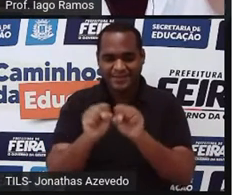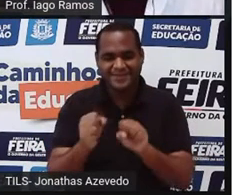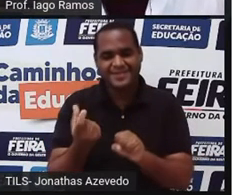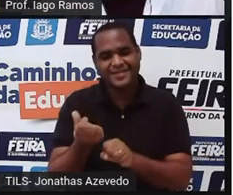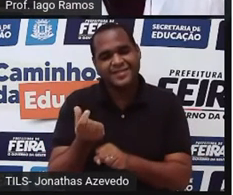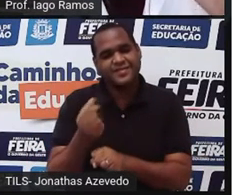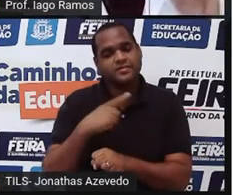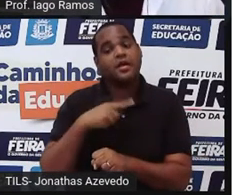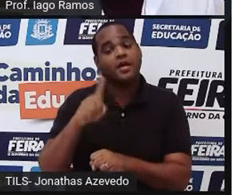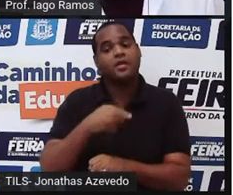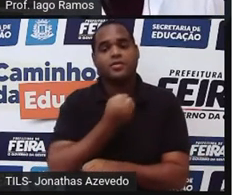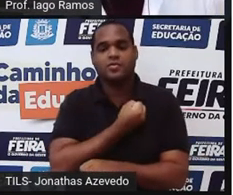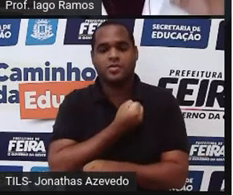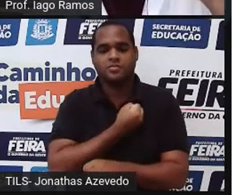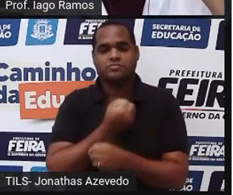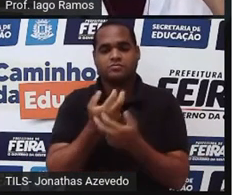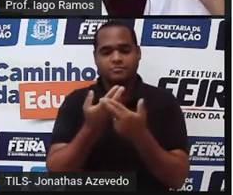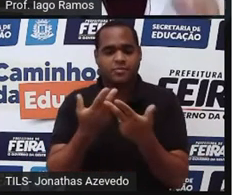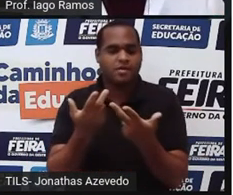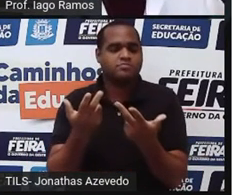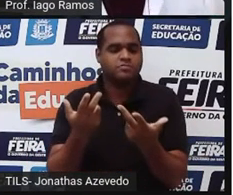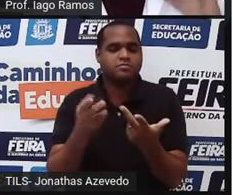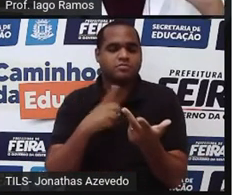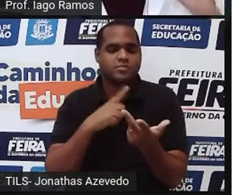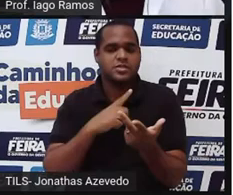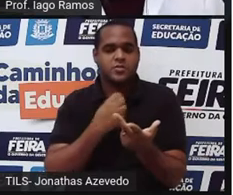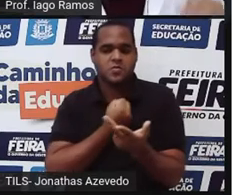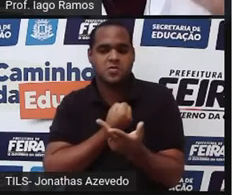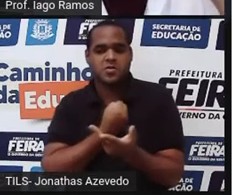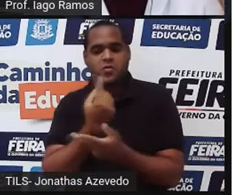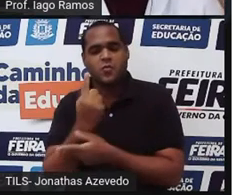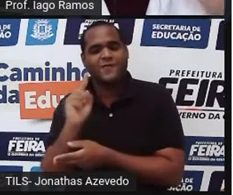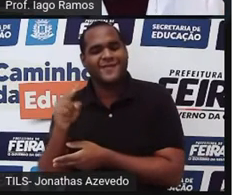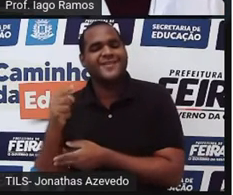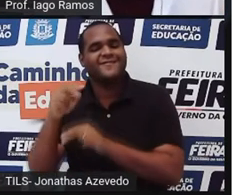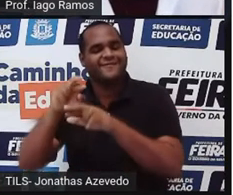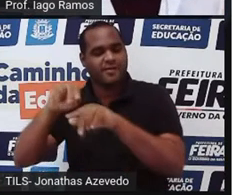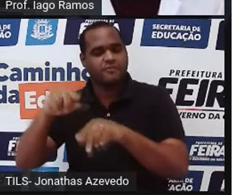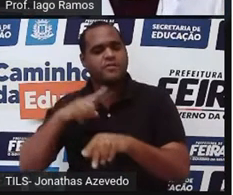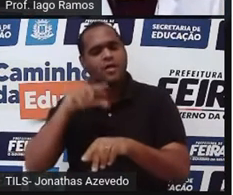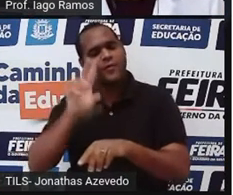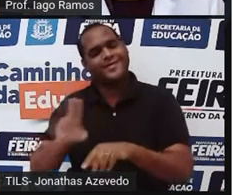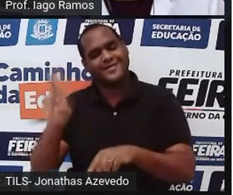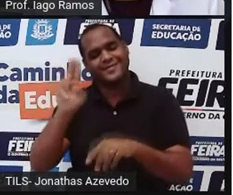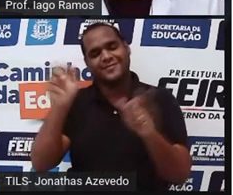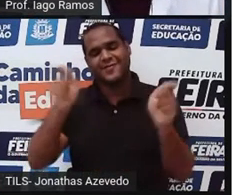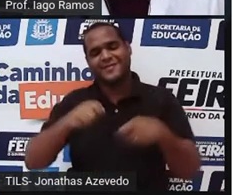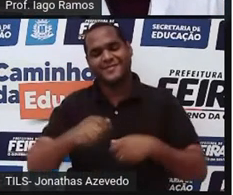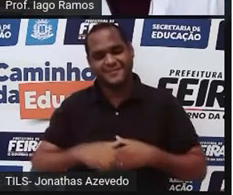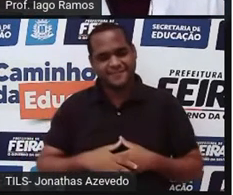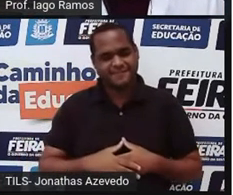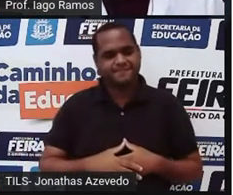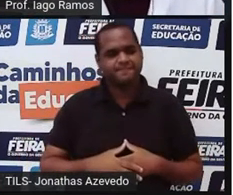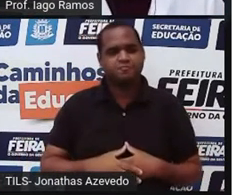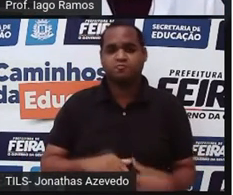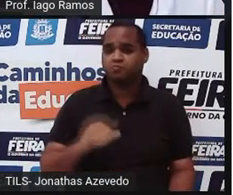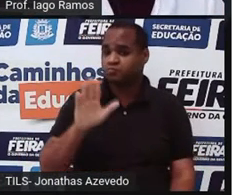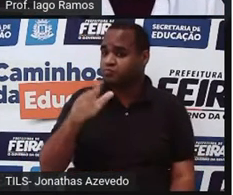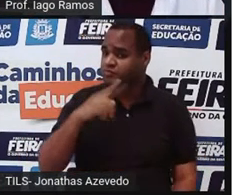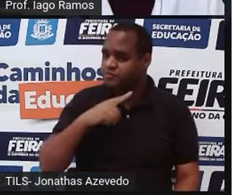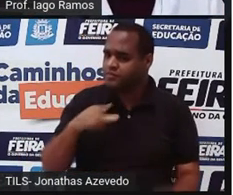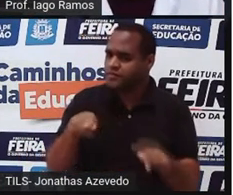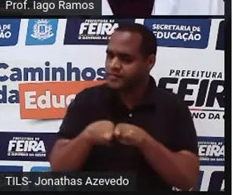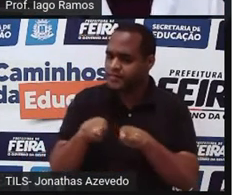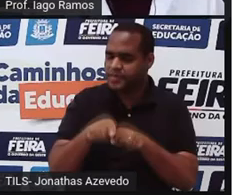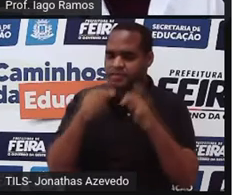os números racionais são os utilizados, certo? Mas tem também